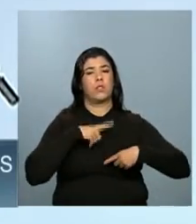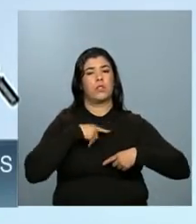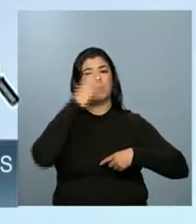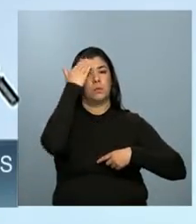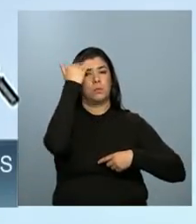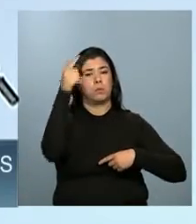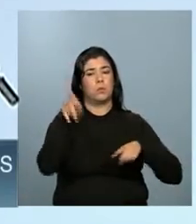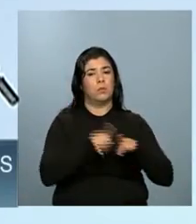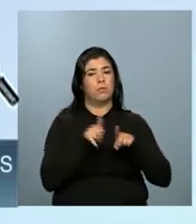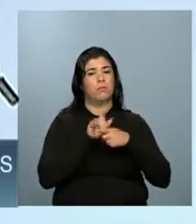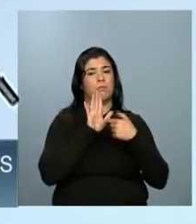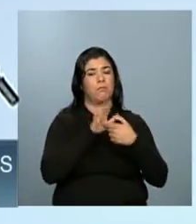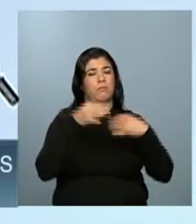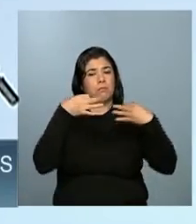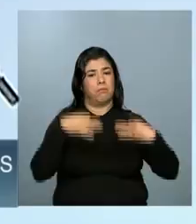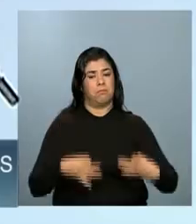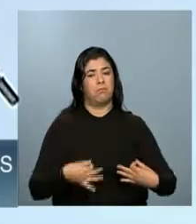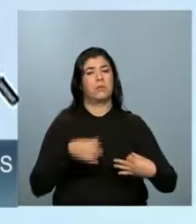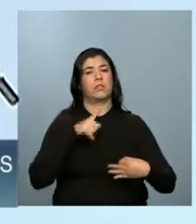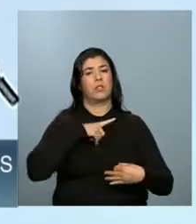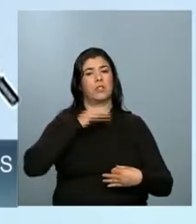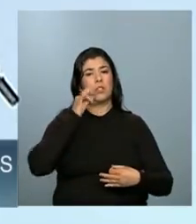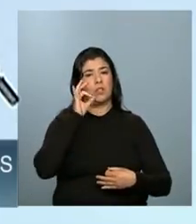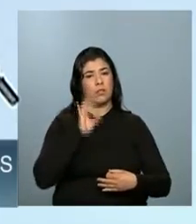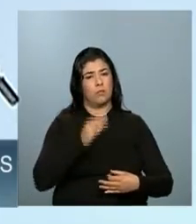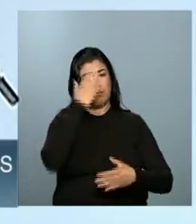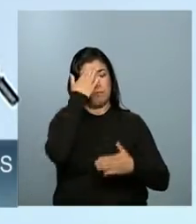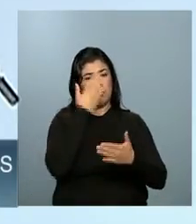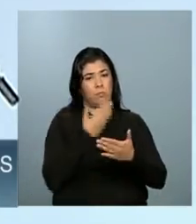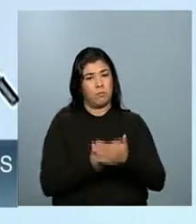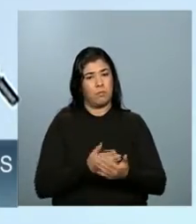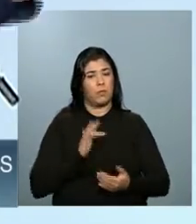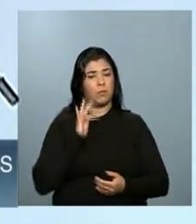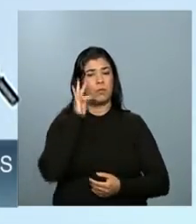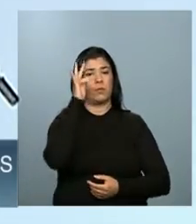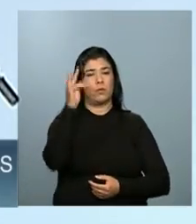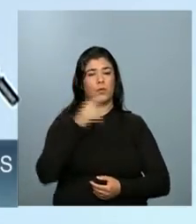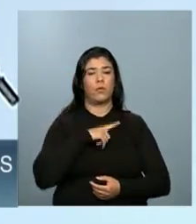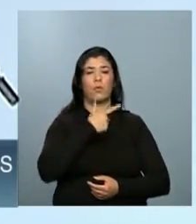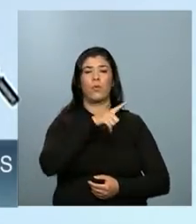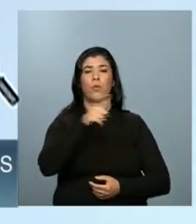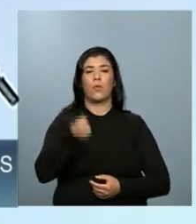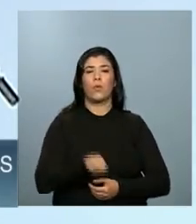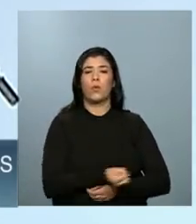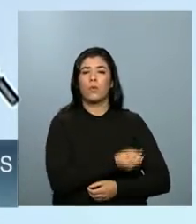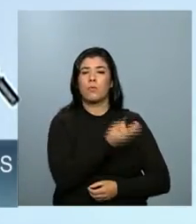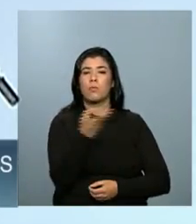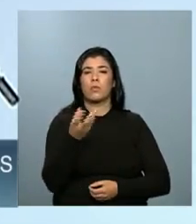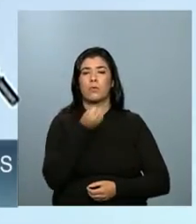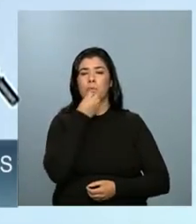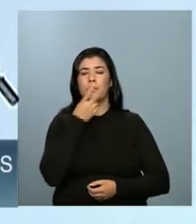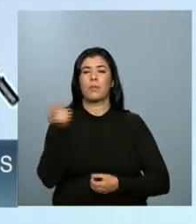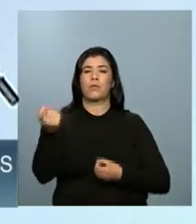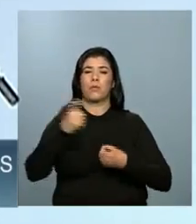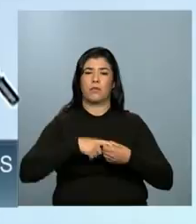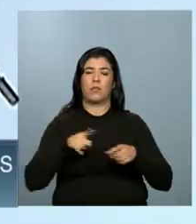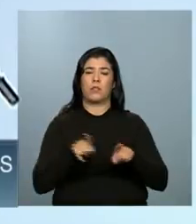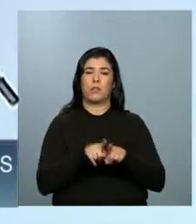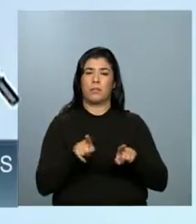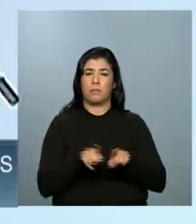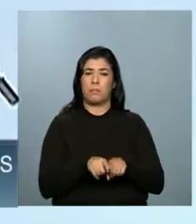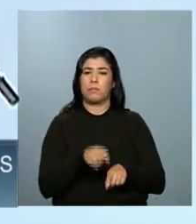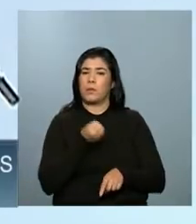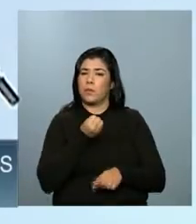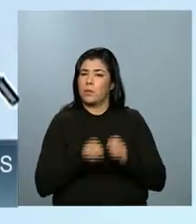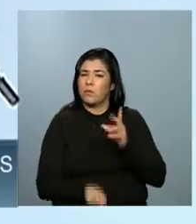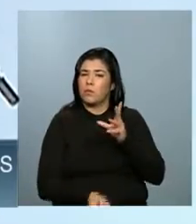que está dando certo e eu tenho certeza que virá muitas coisas boas pela frente, muitas coisas